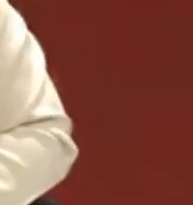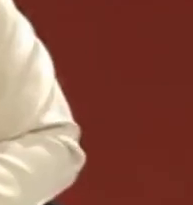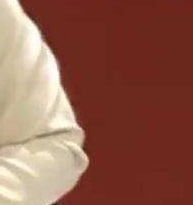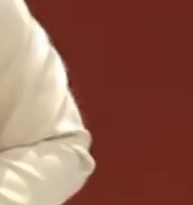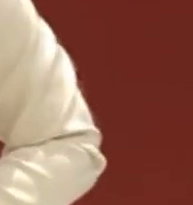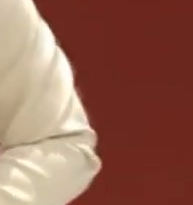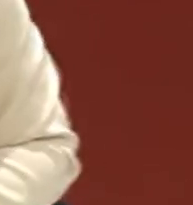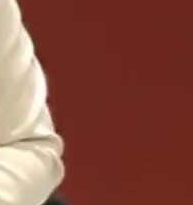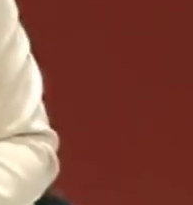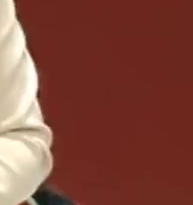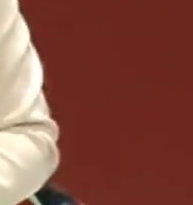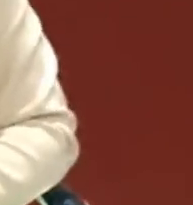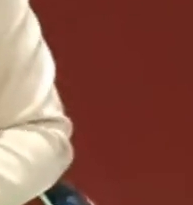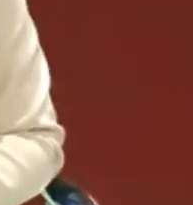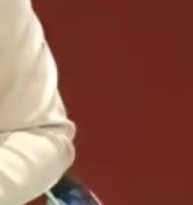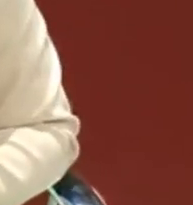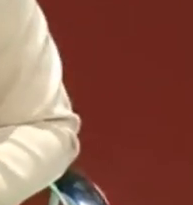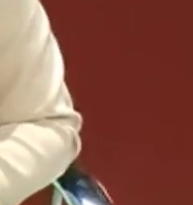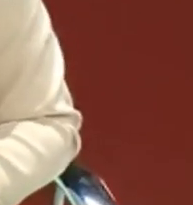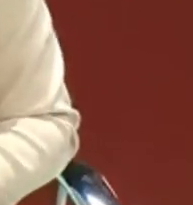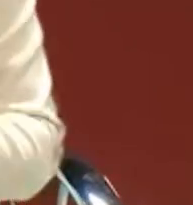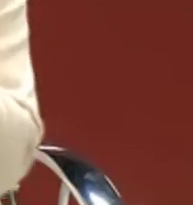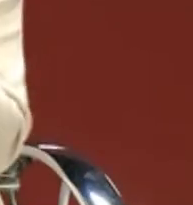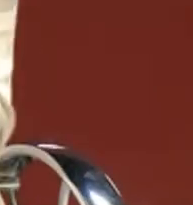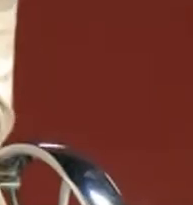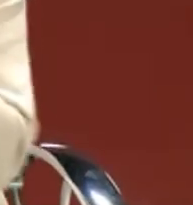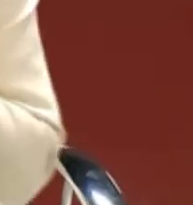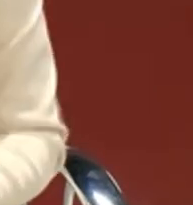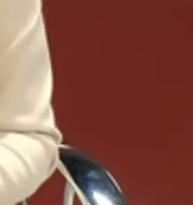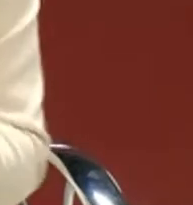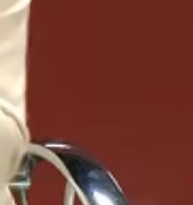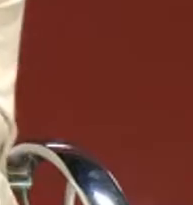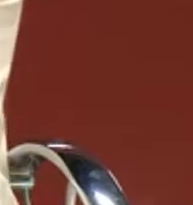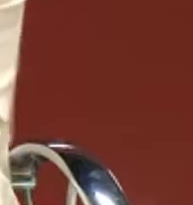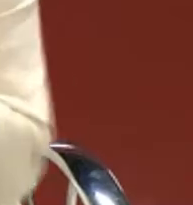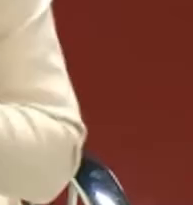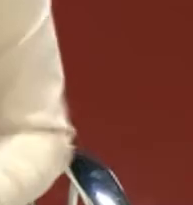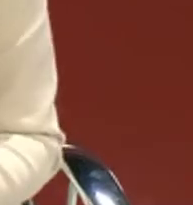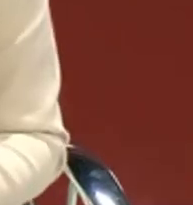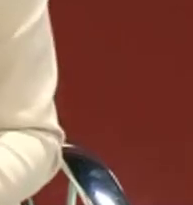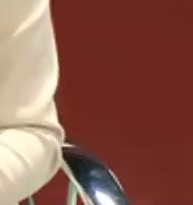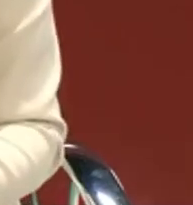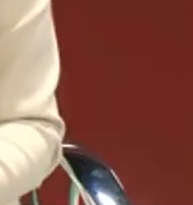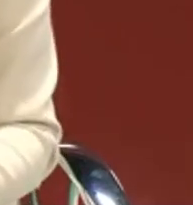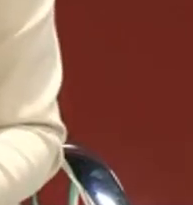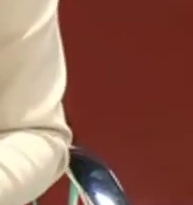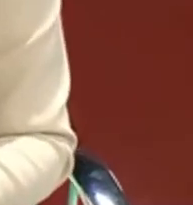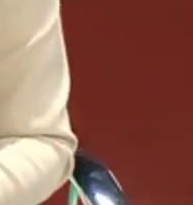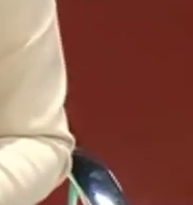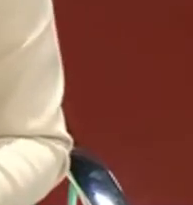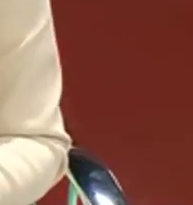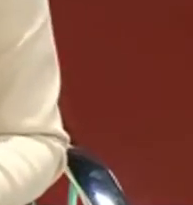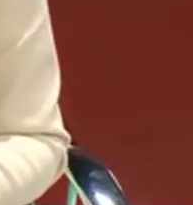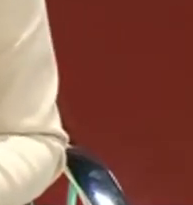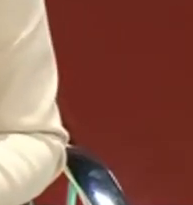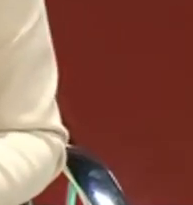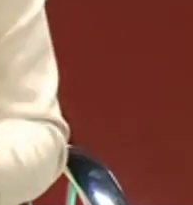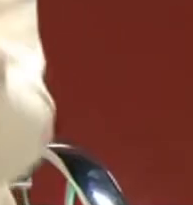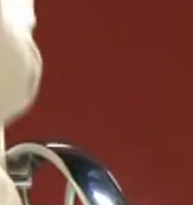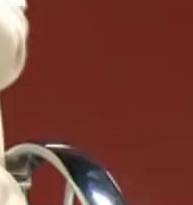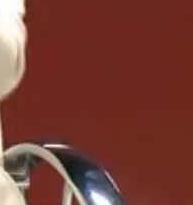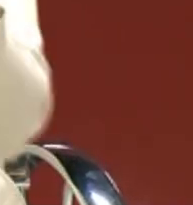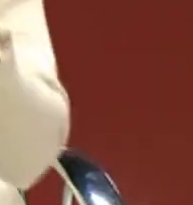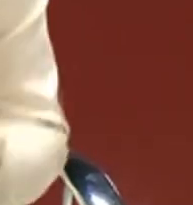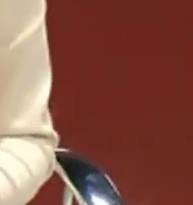caro a nossa população, saúde. O cidadão que está me ouvindo, a cidadã que está me ouvindo, vai todo dia no posto de saúde,